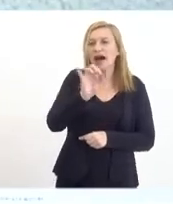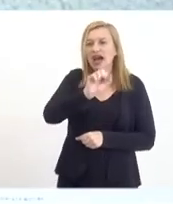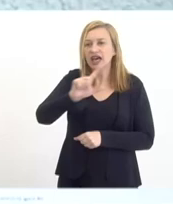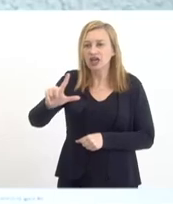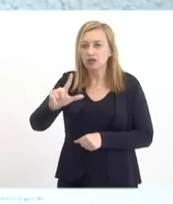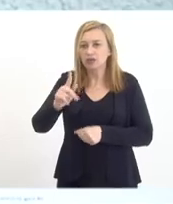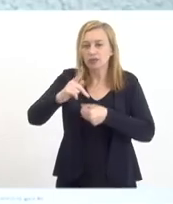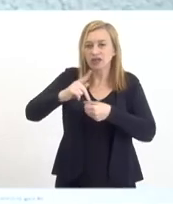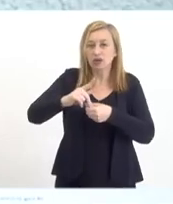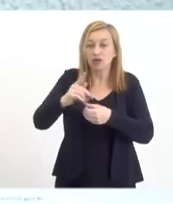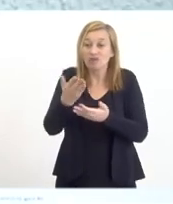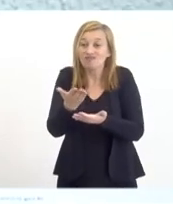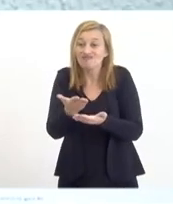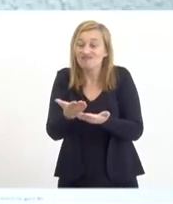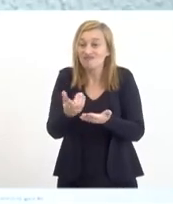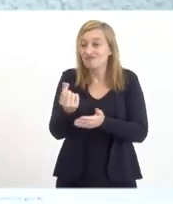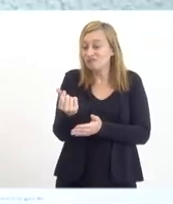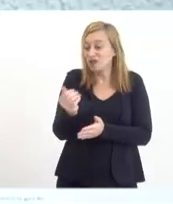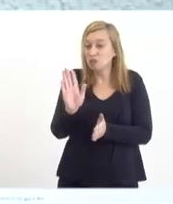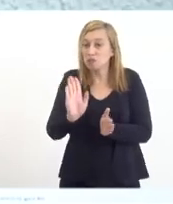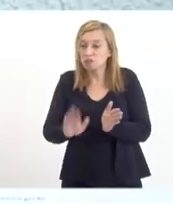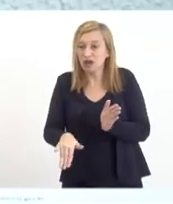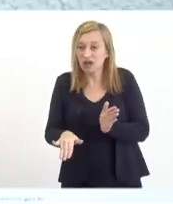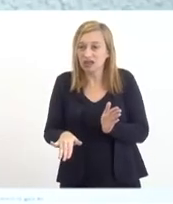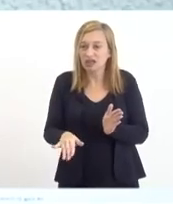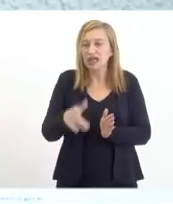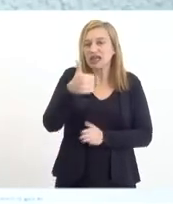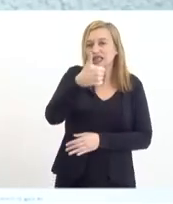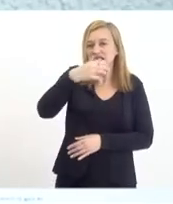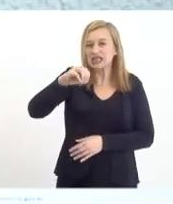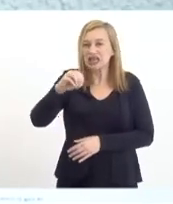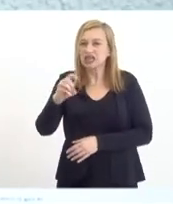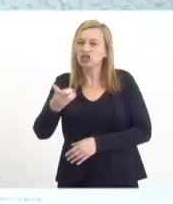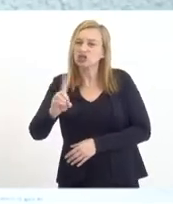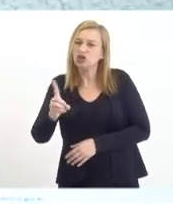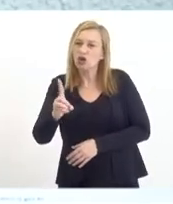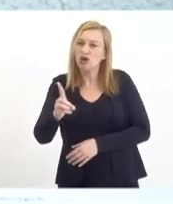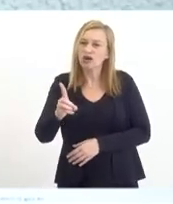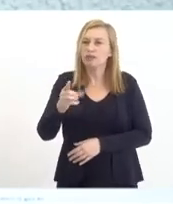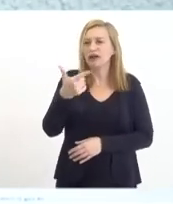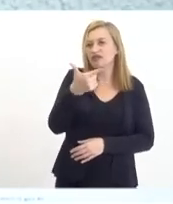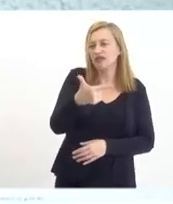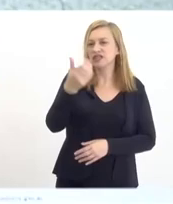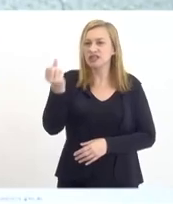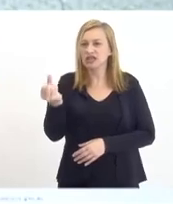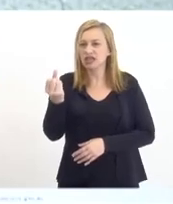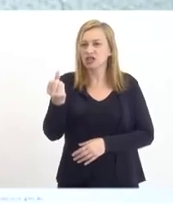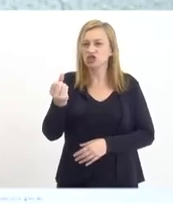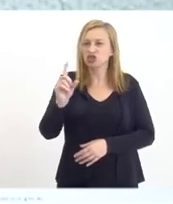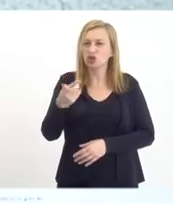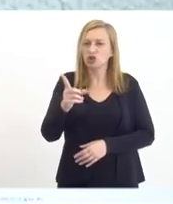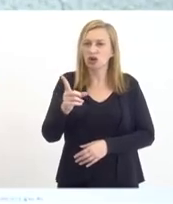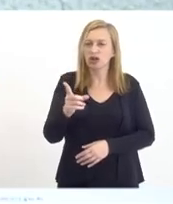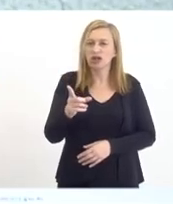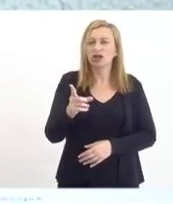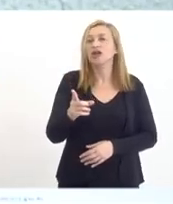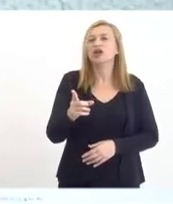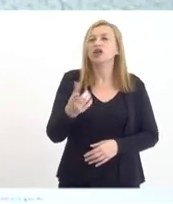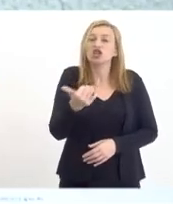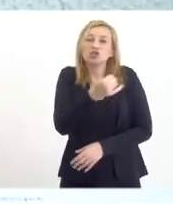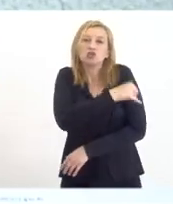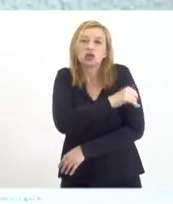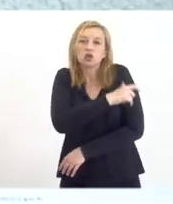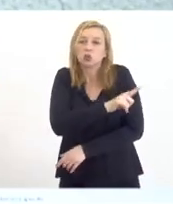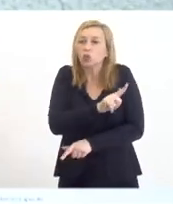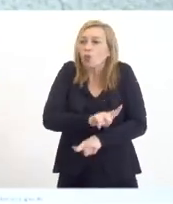caúl bruscamente saiu de 100 dólares para 26 dólares em fevereiro de 16 e o Rio ficou sem dinheiro